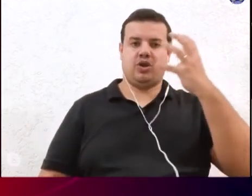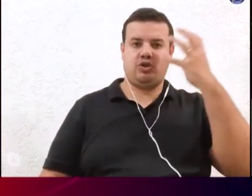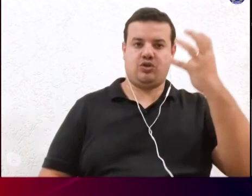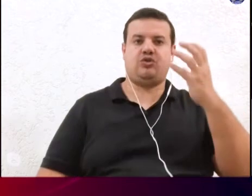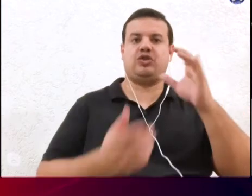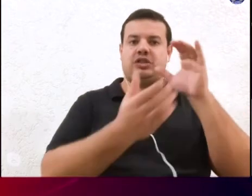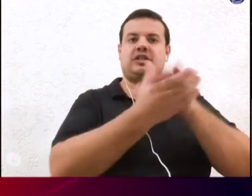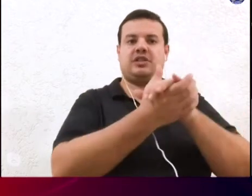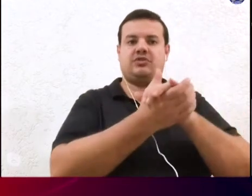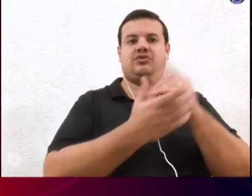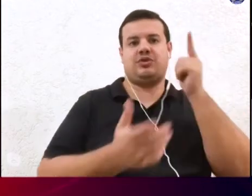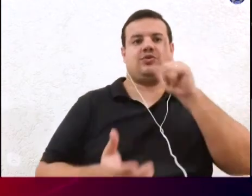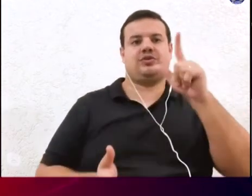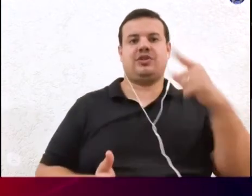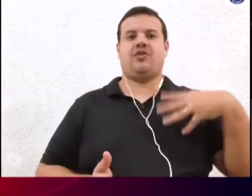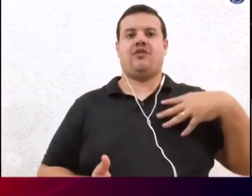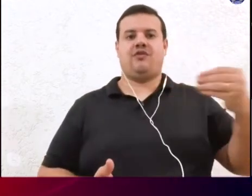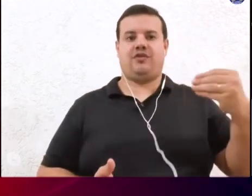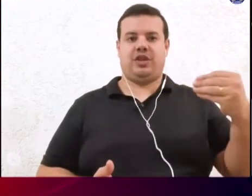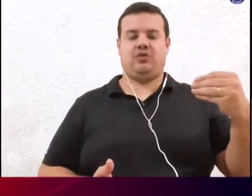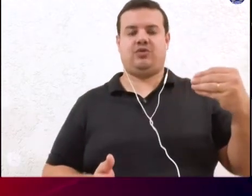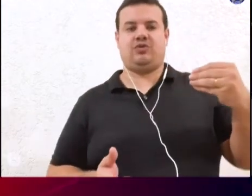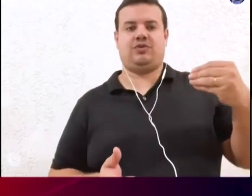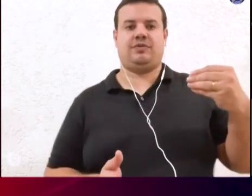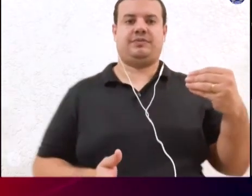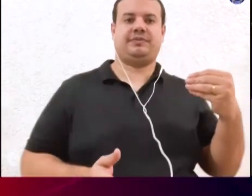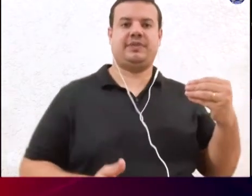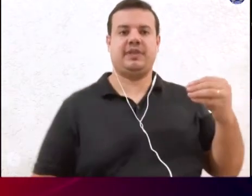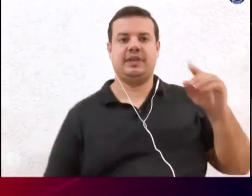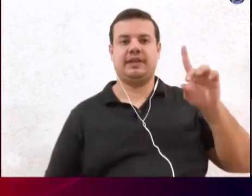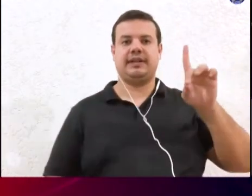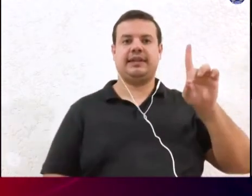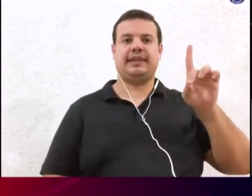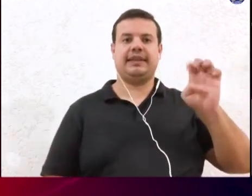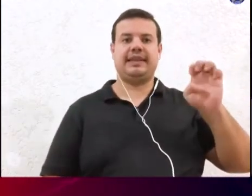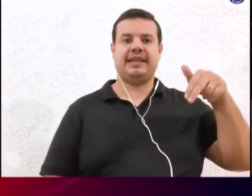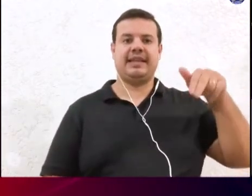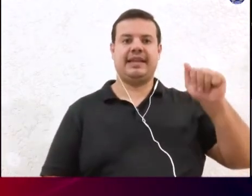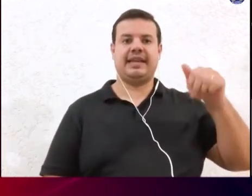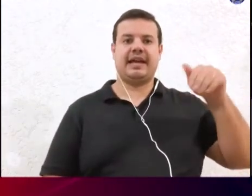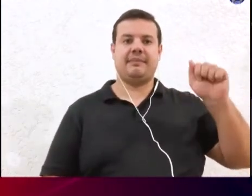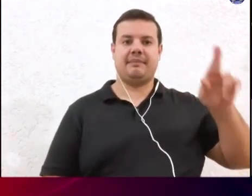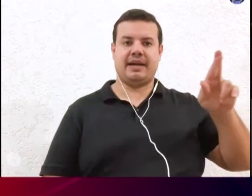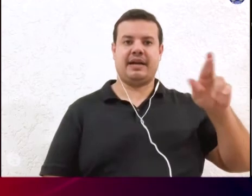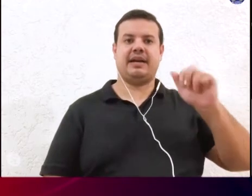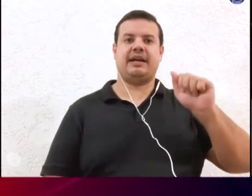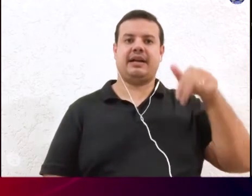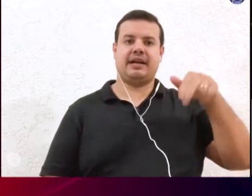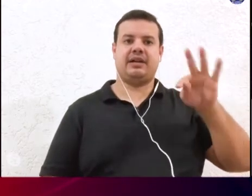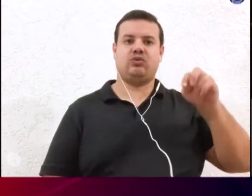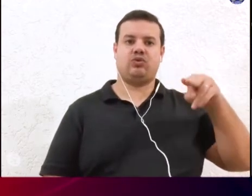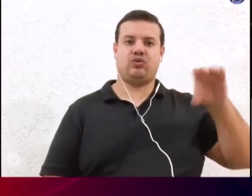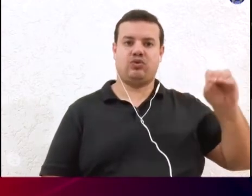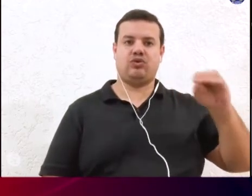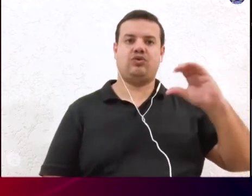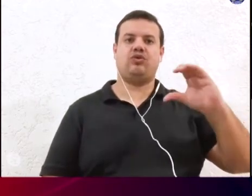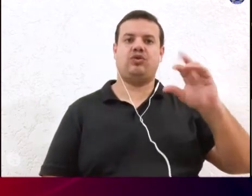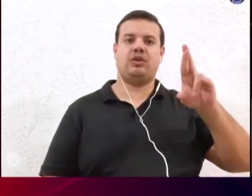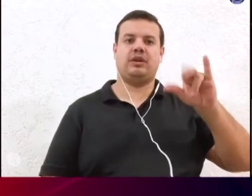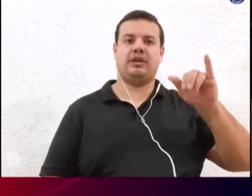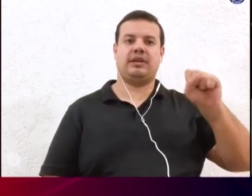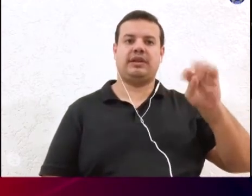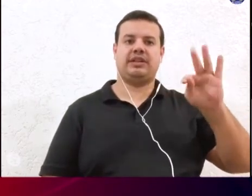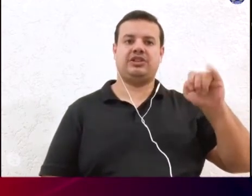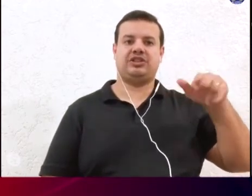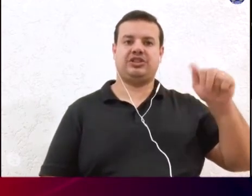filhos Edenamar Antônio Maria Adélia Cristina e Carlos Carlito